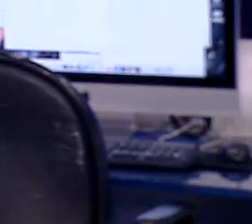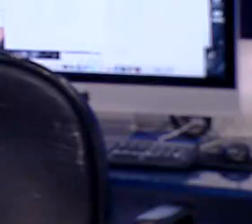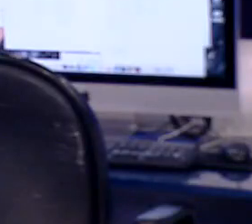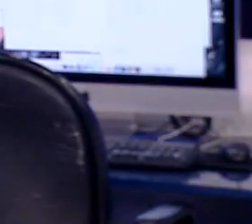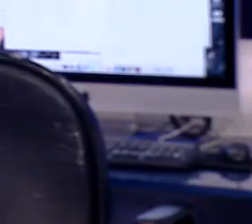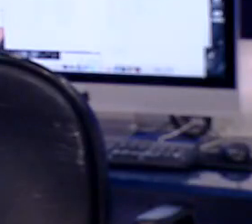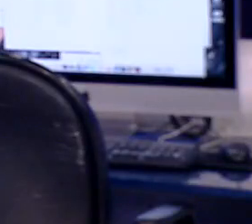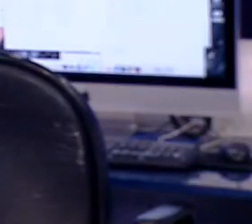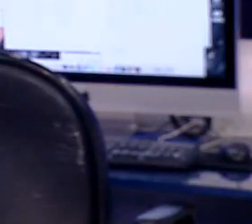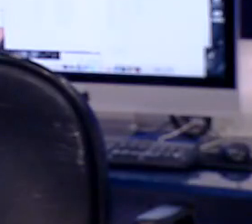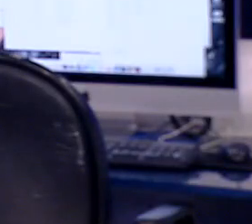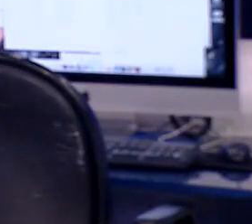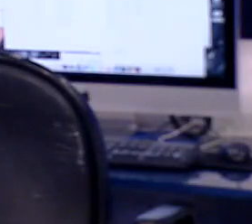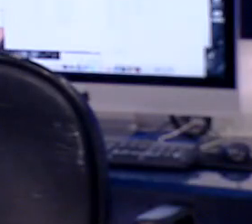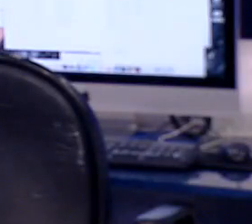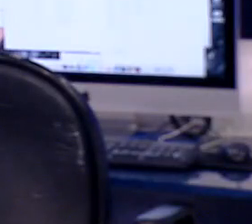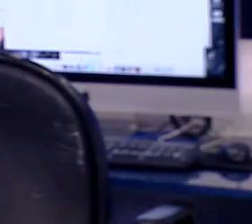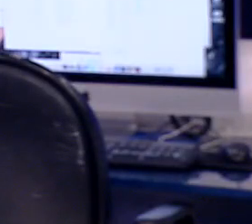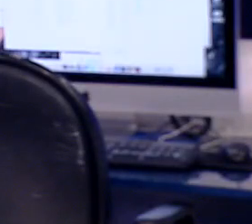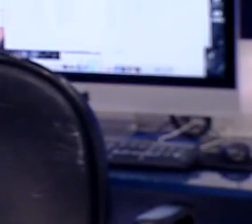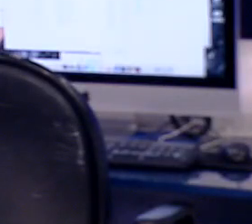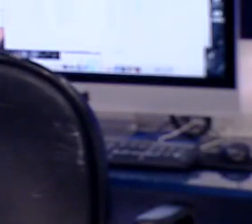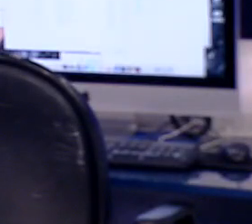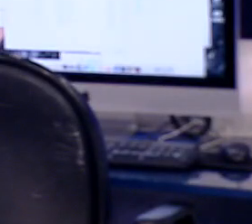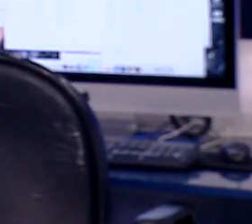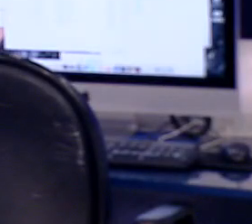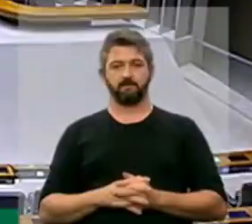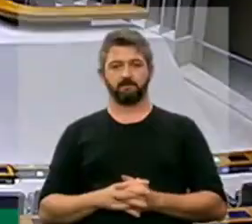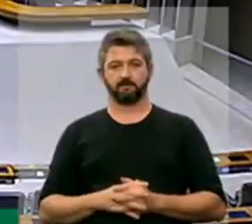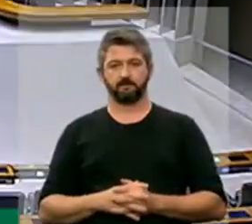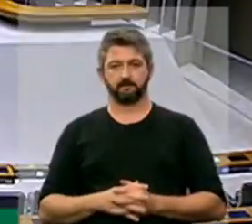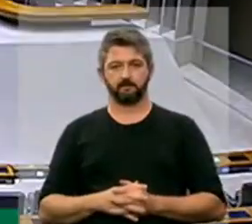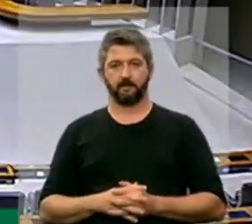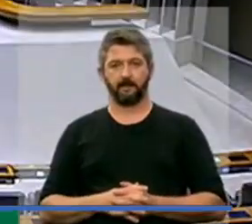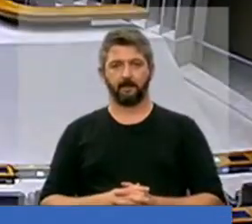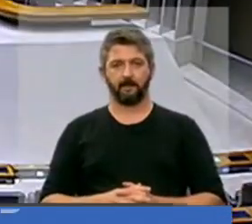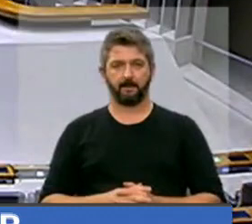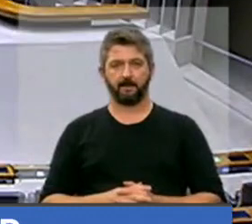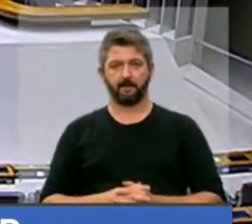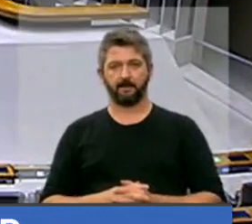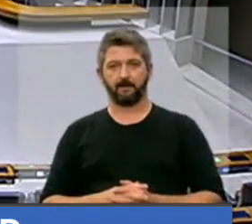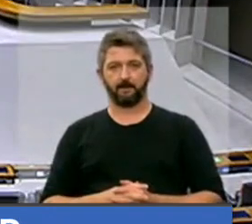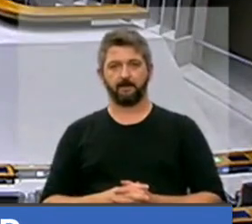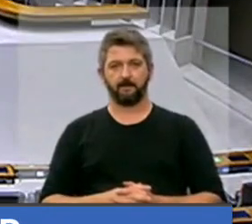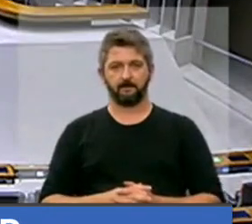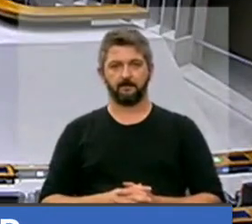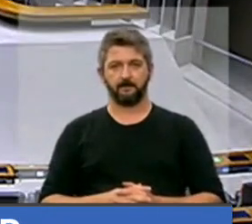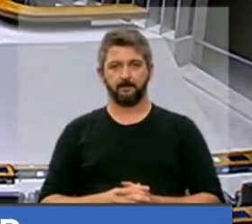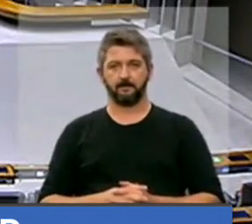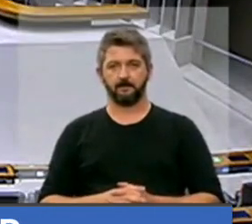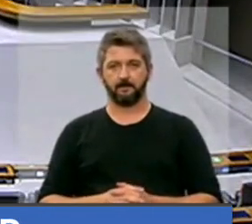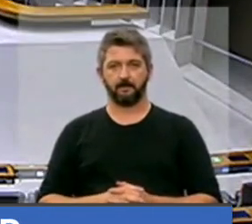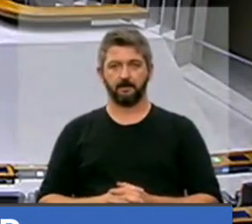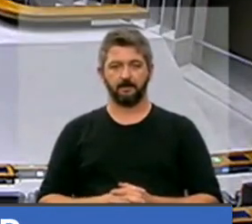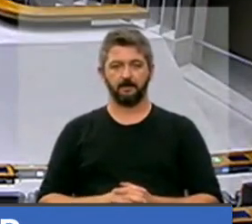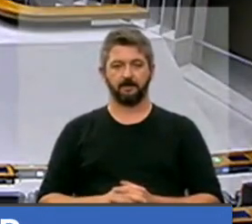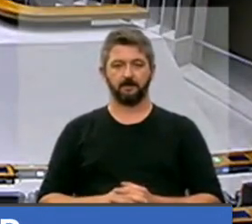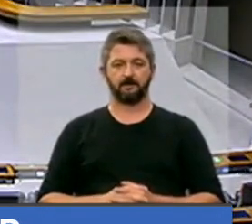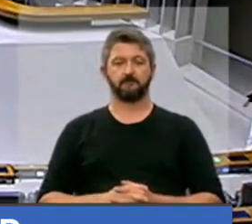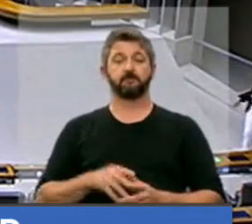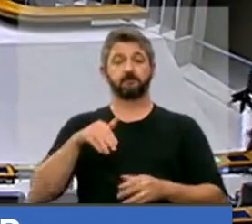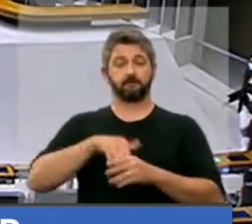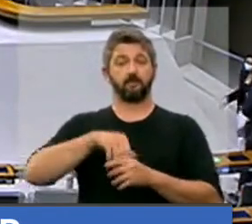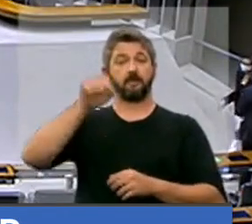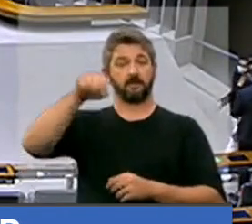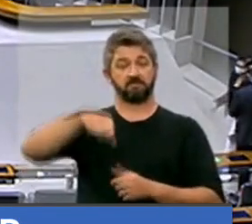Está sendo votada neste momento na Câmara dos Deputados a prorrogação do Fundeb, o Fundo de Manutenção e Desenvolvimento da Educação Básica.